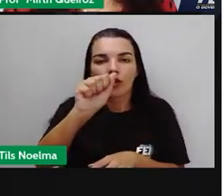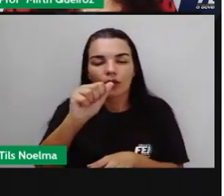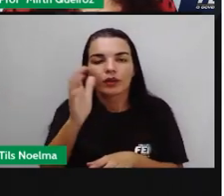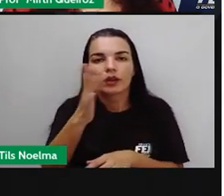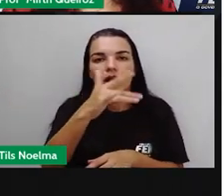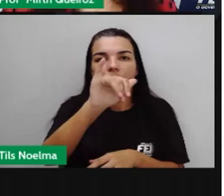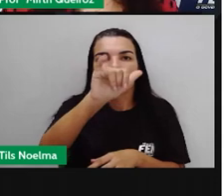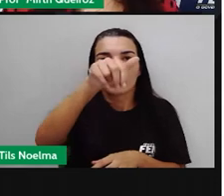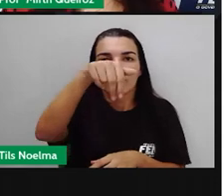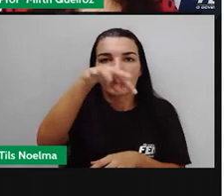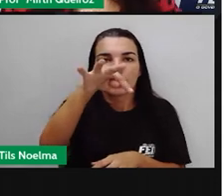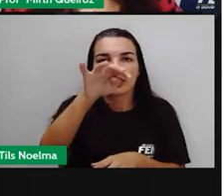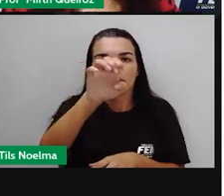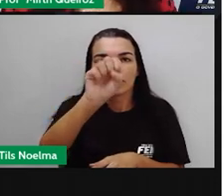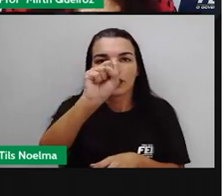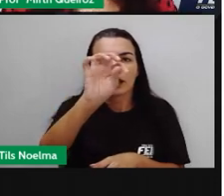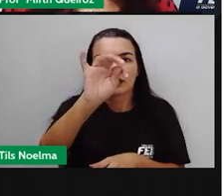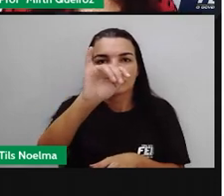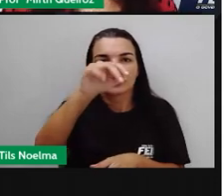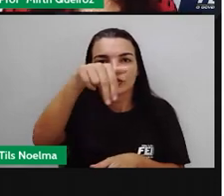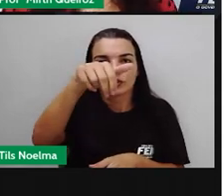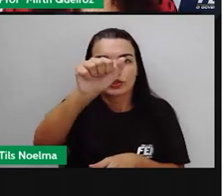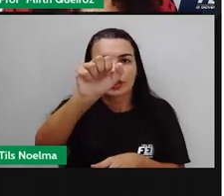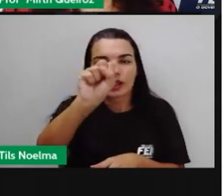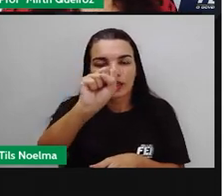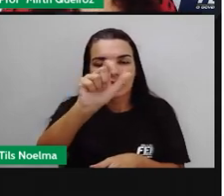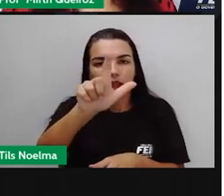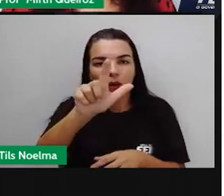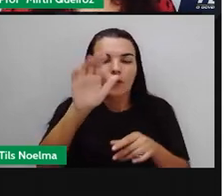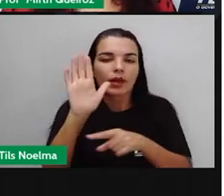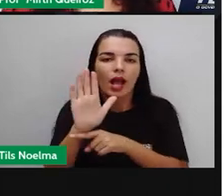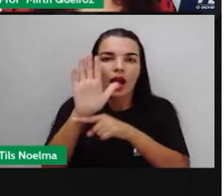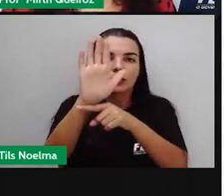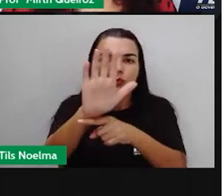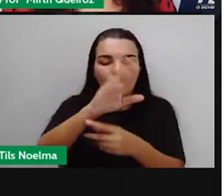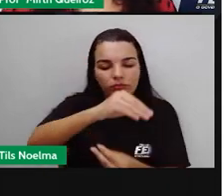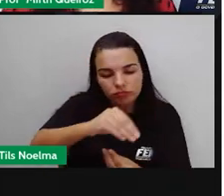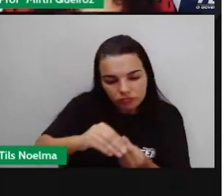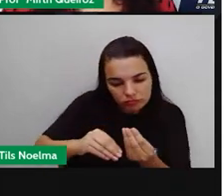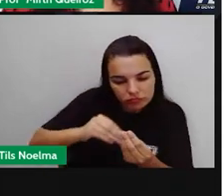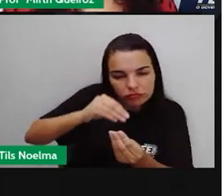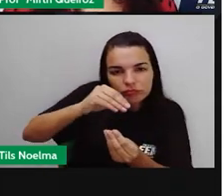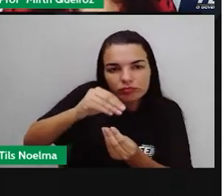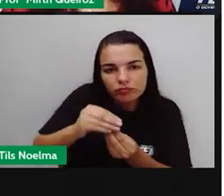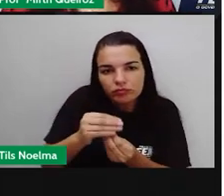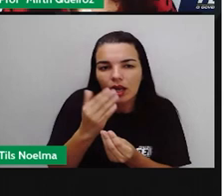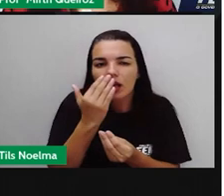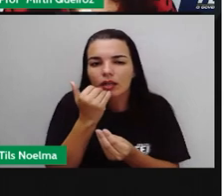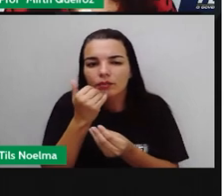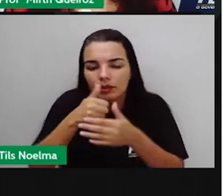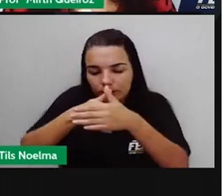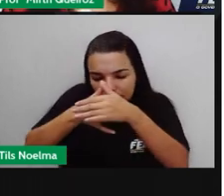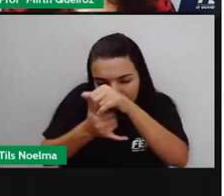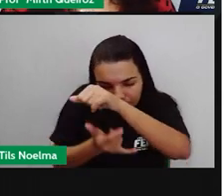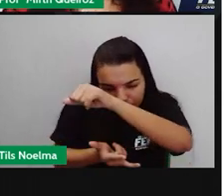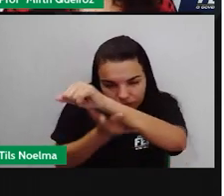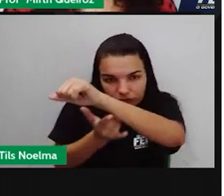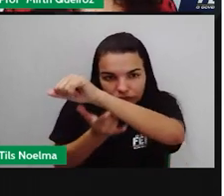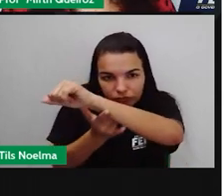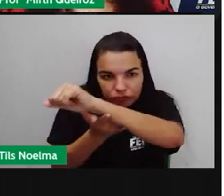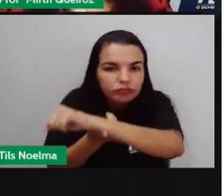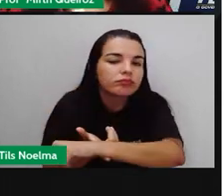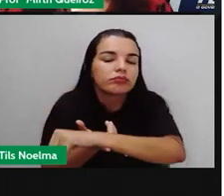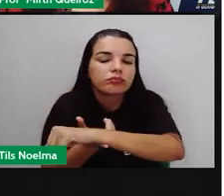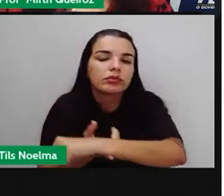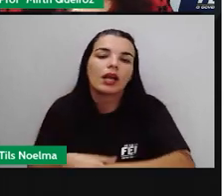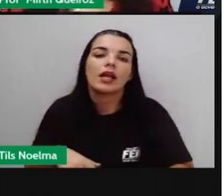absorção, né? No processo digestório. Essas bactérias, elas auxiliam nisso. Então, são bactérias do bem,